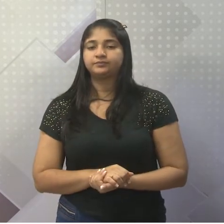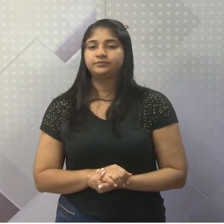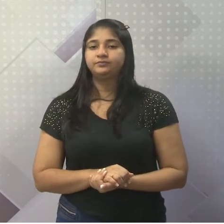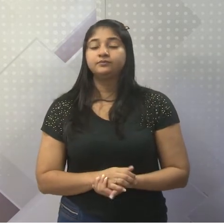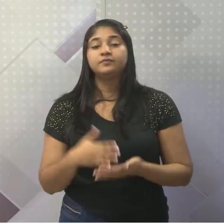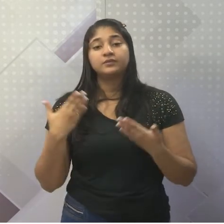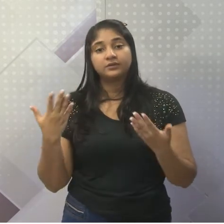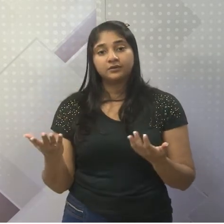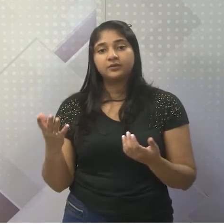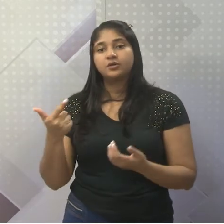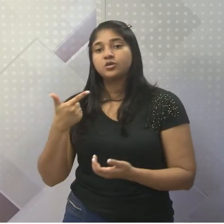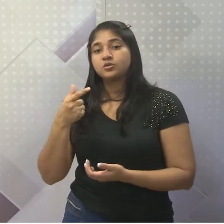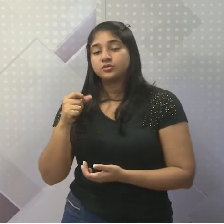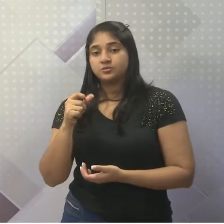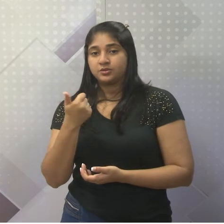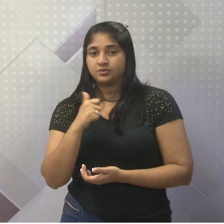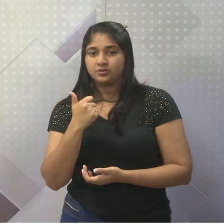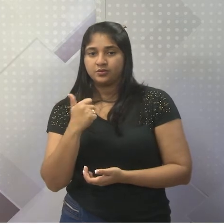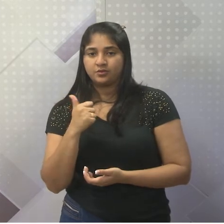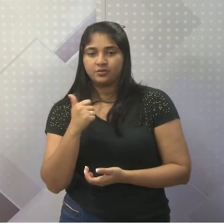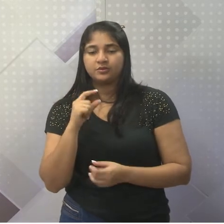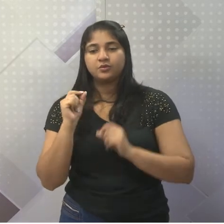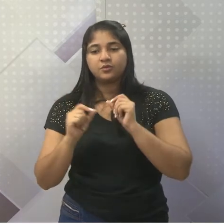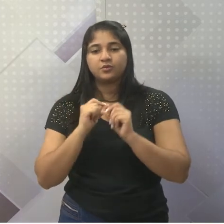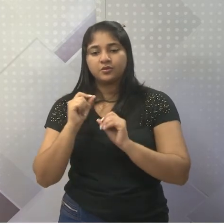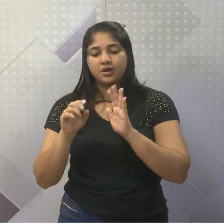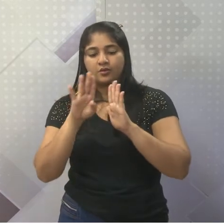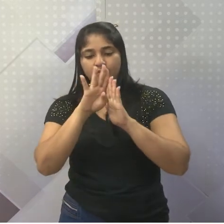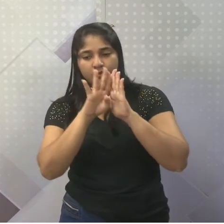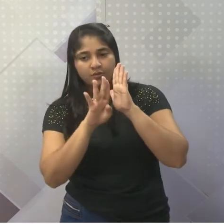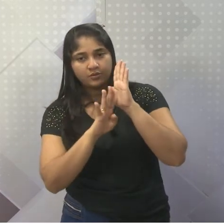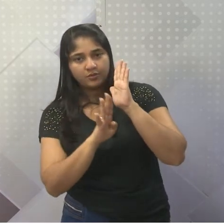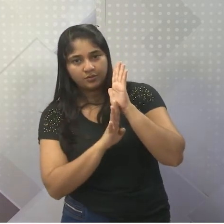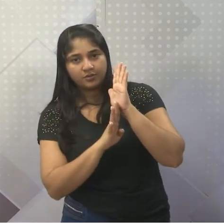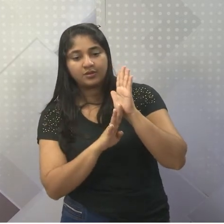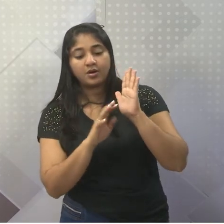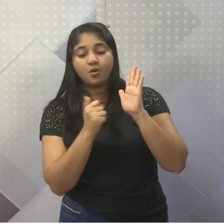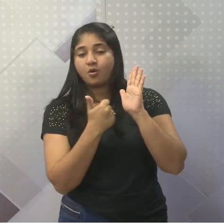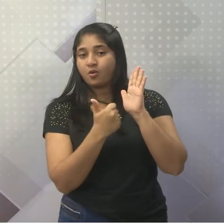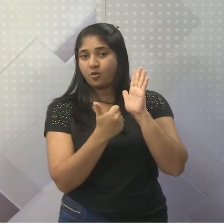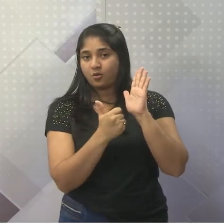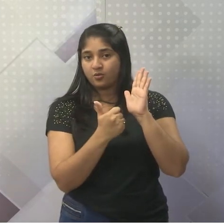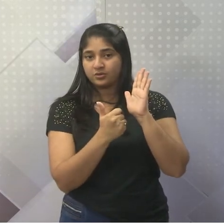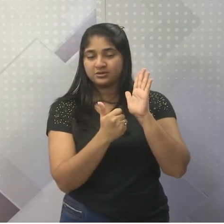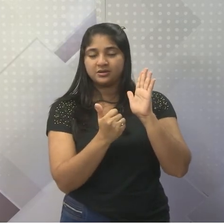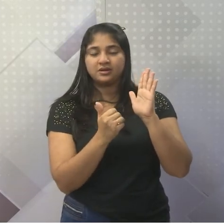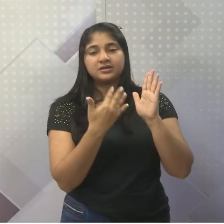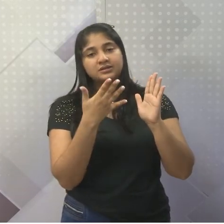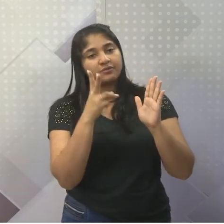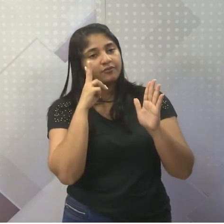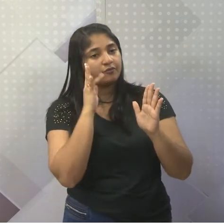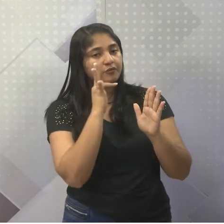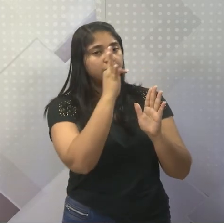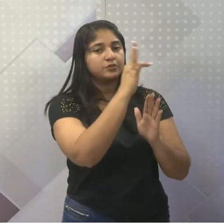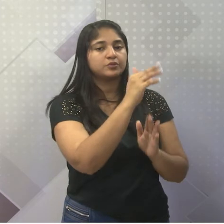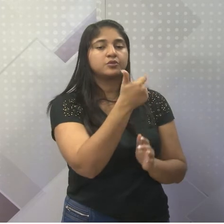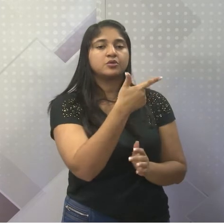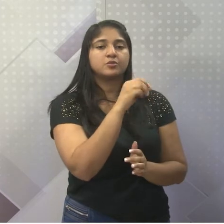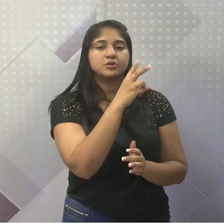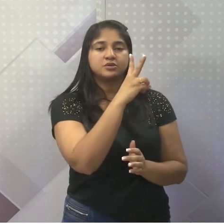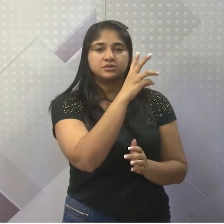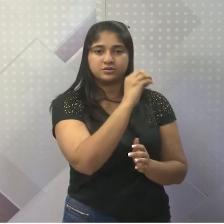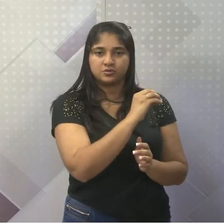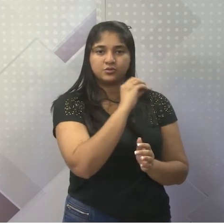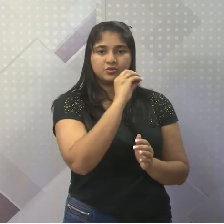indiana, em 2011, ela correspondia à 11ª economia do mundo. Já em 2050, há uma perspectiva de que ela